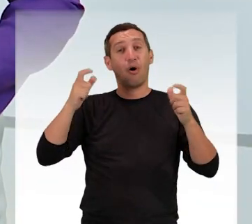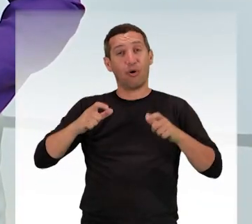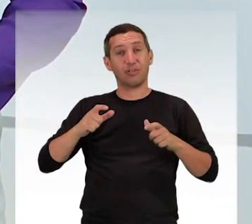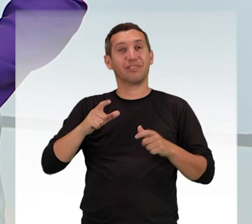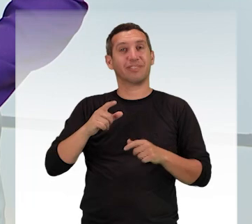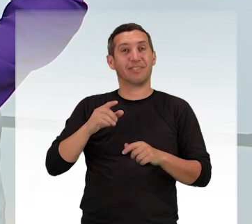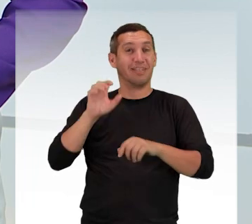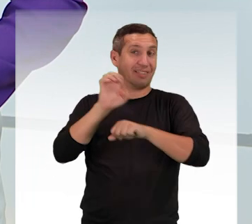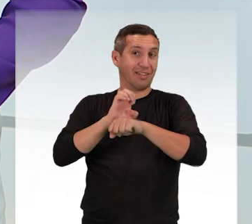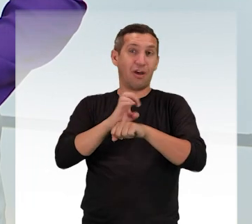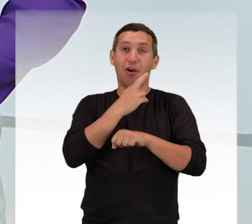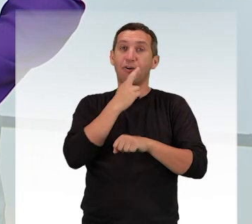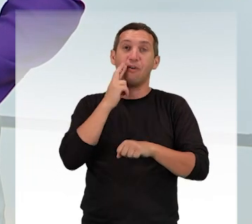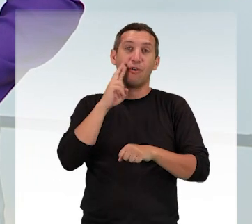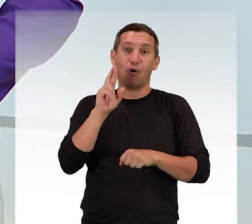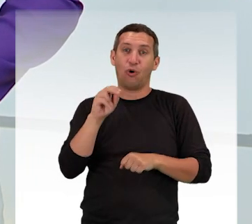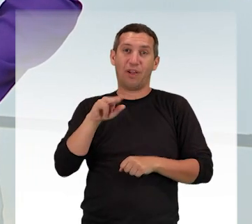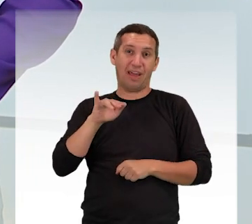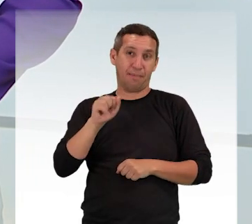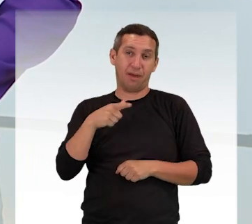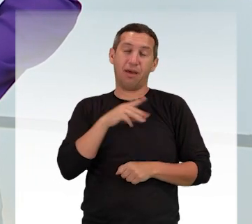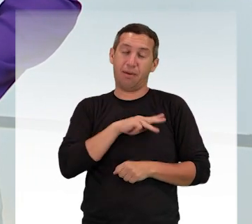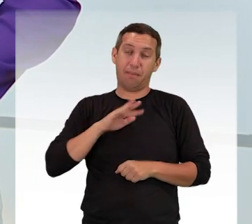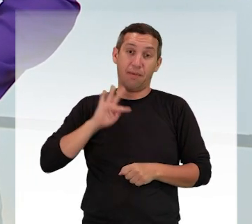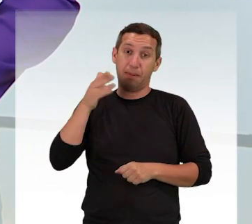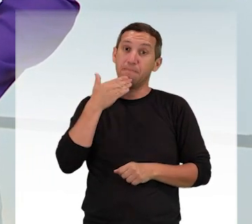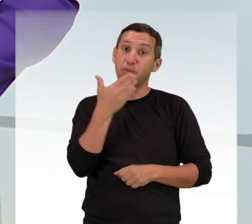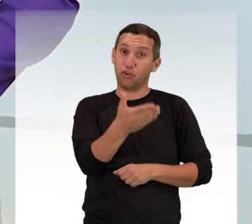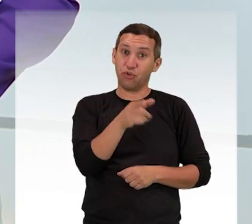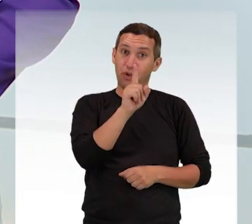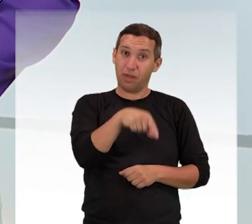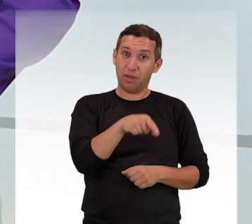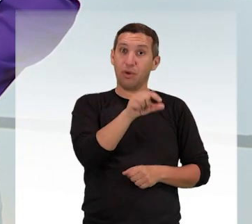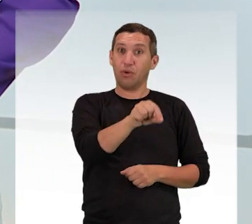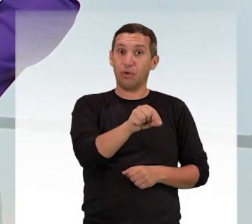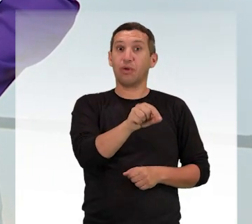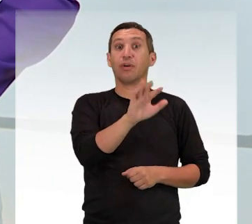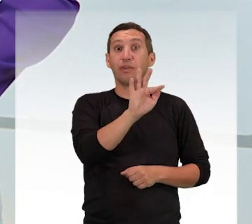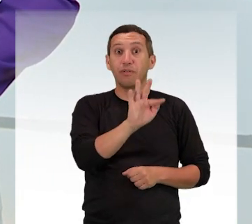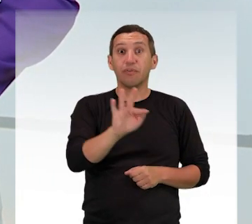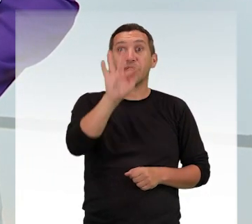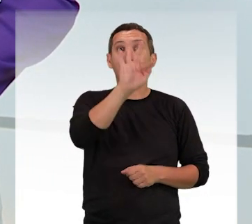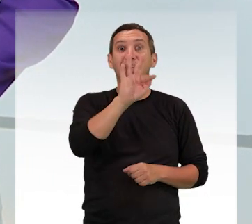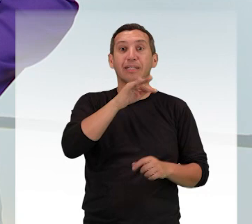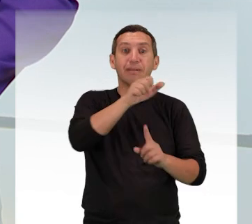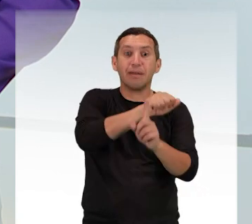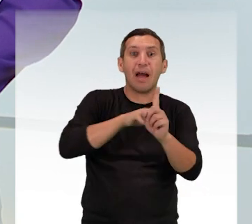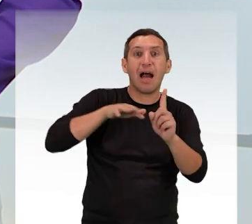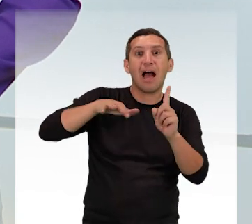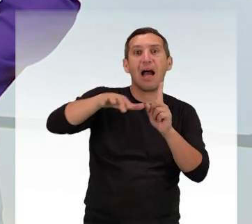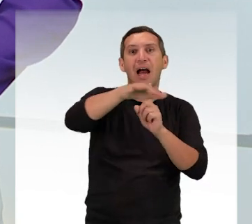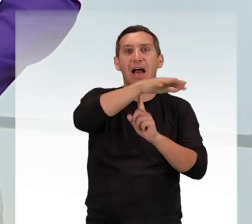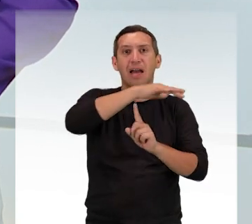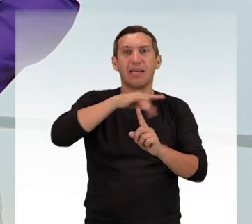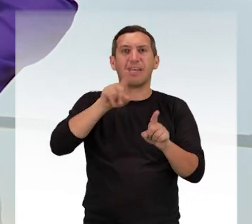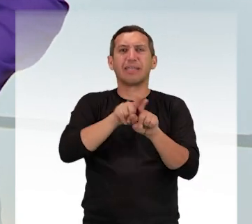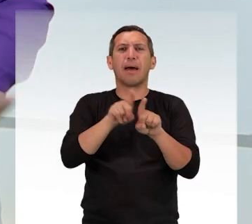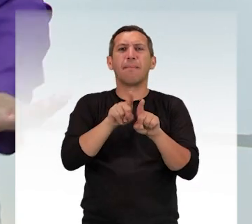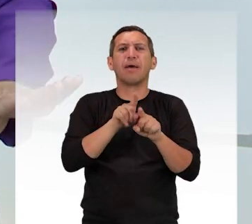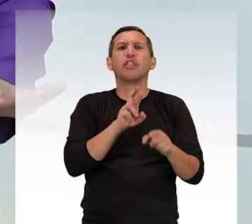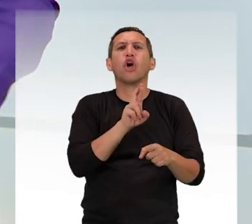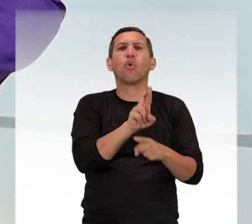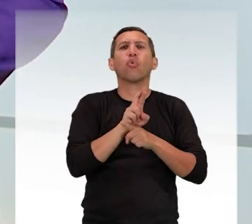Em Roraima, o Ministério Público Federal encaminhou recomendação à presidência da Fundação Estadual do Meio Ambiente e Recursos